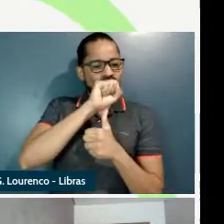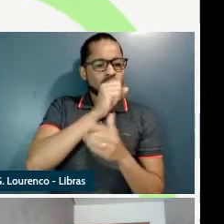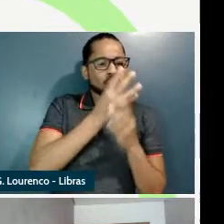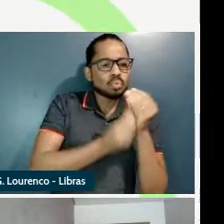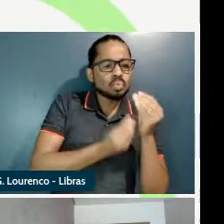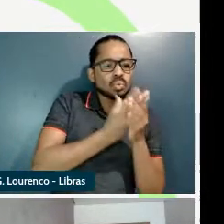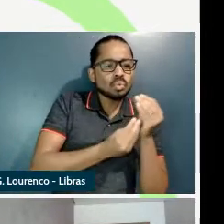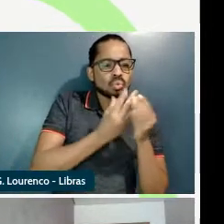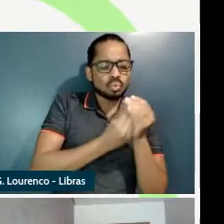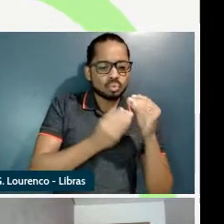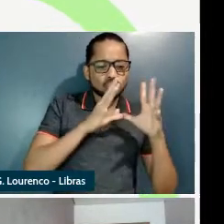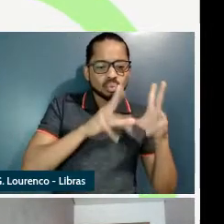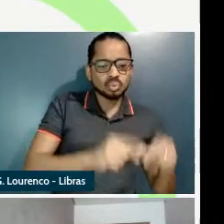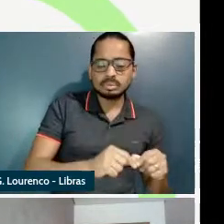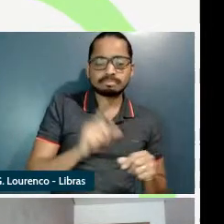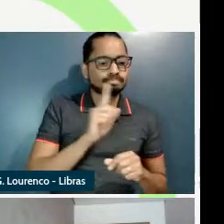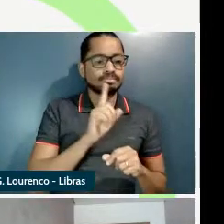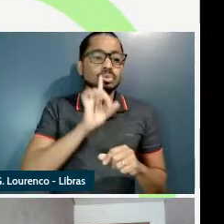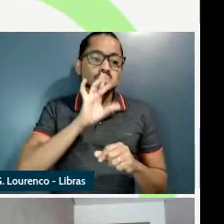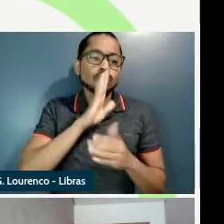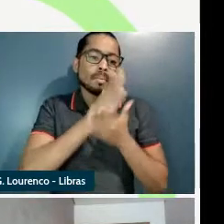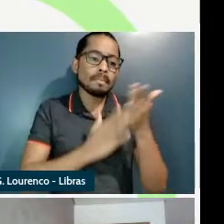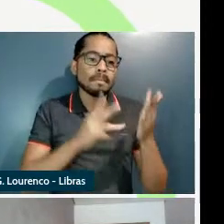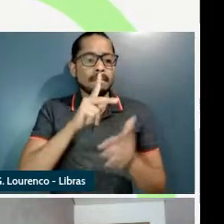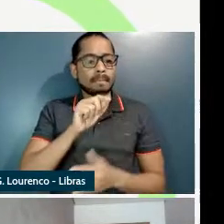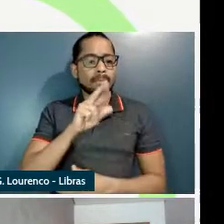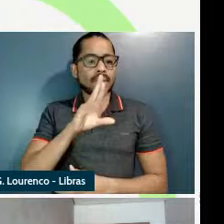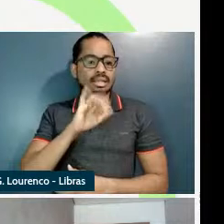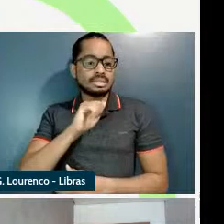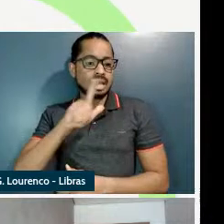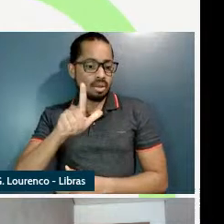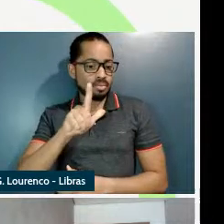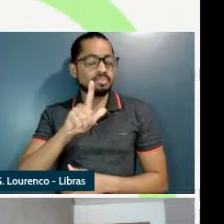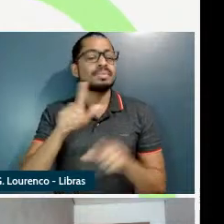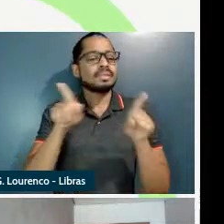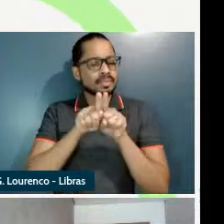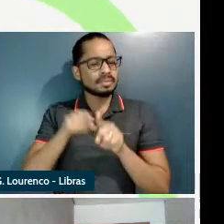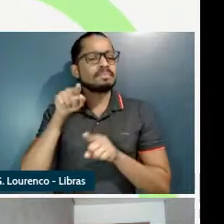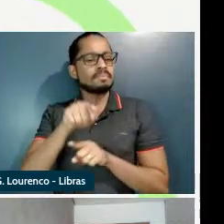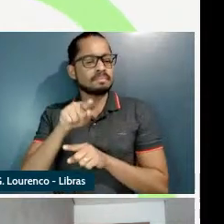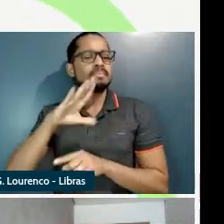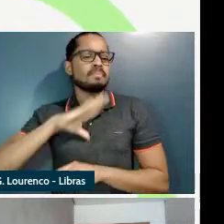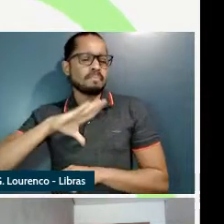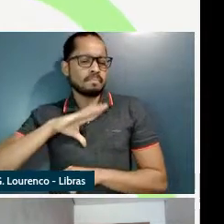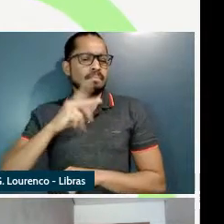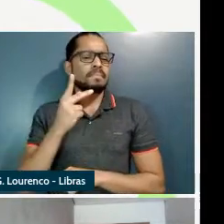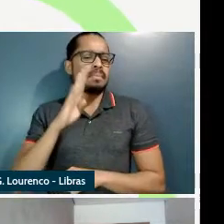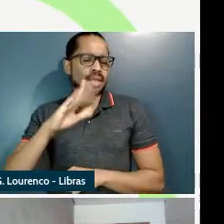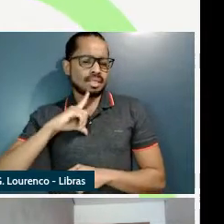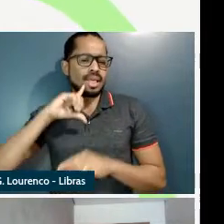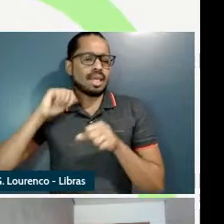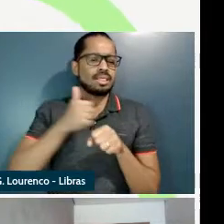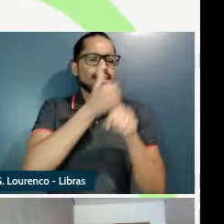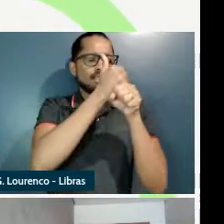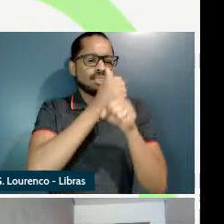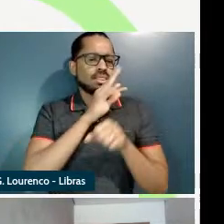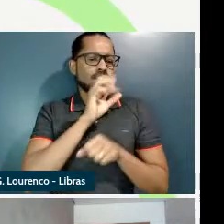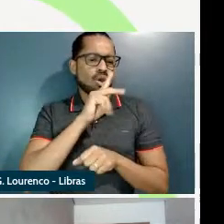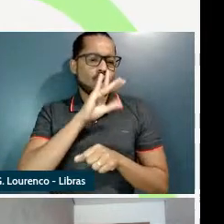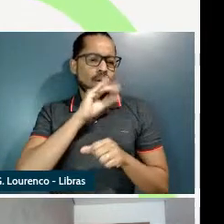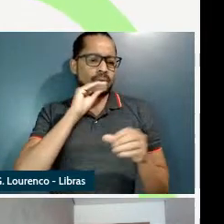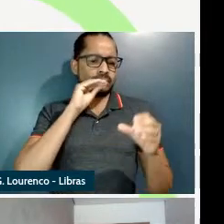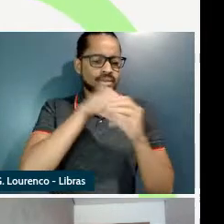do tipo 1 a 3 mas as sentenças do tipo 4 com verbos como armazenar que são verbos